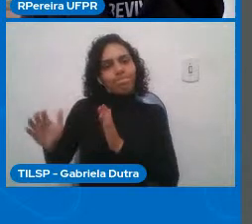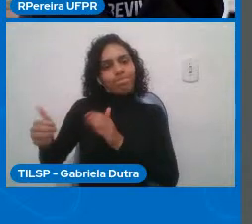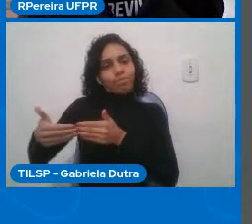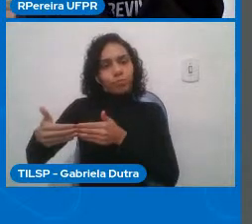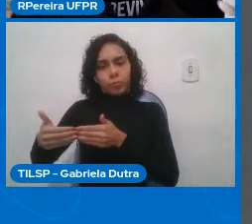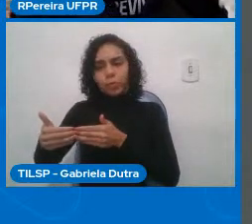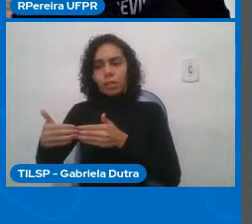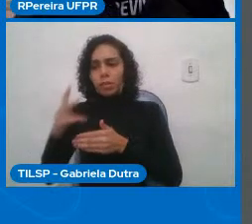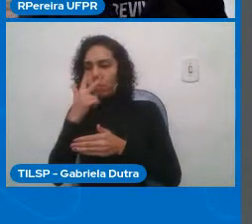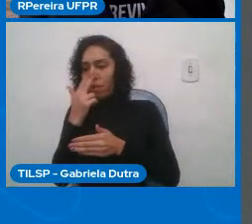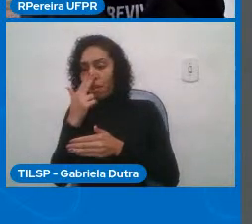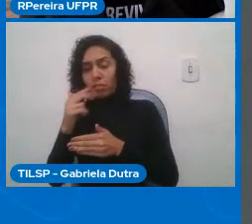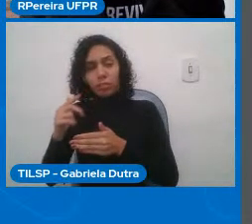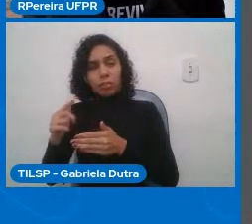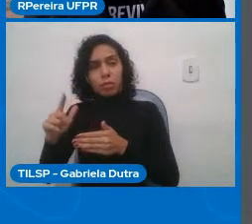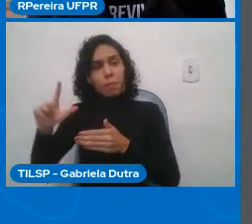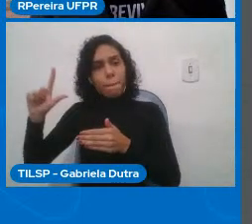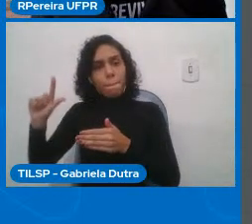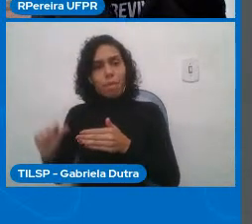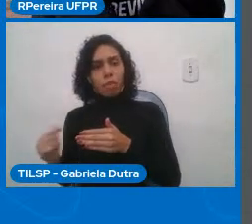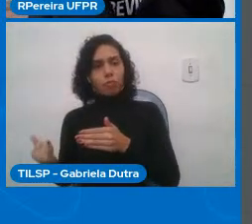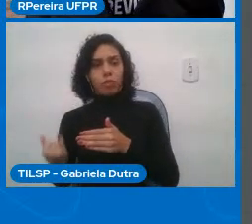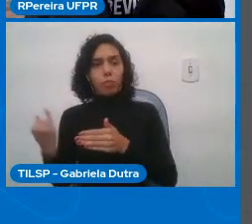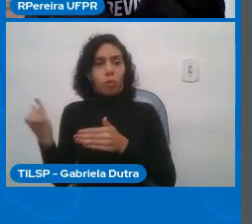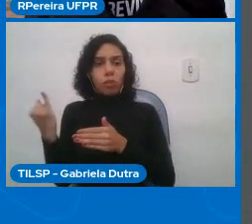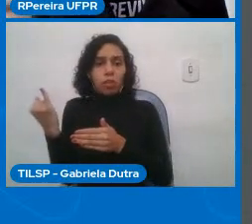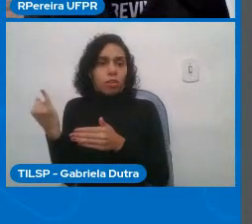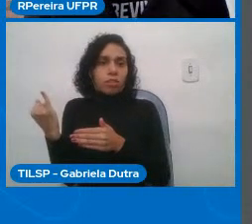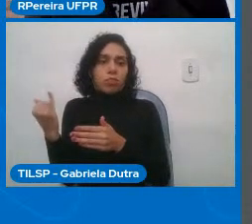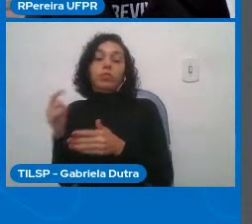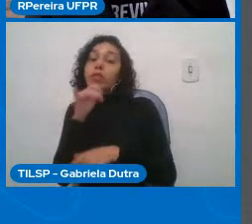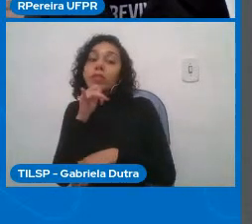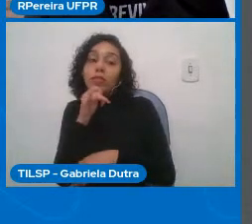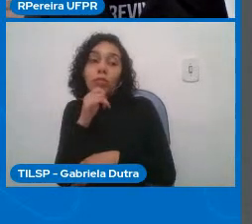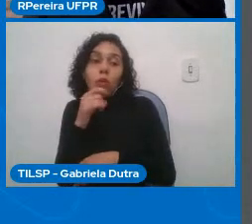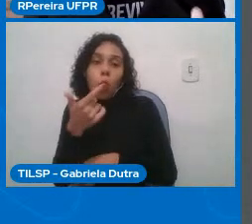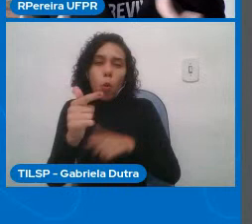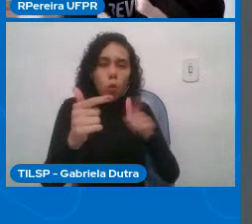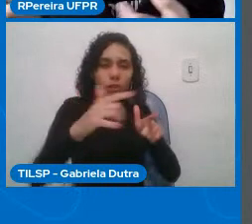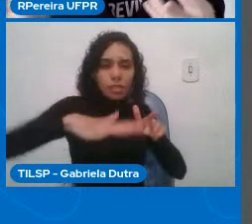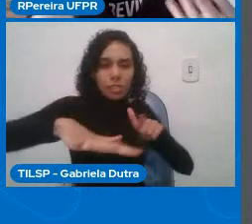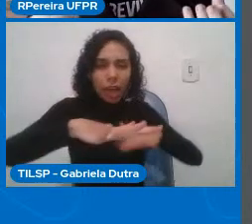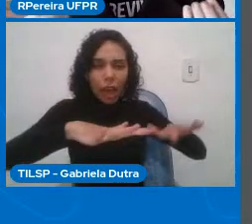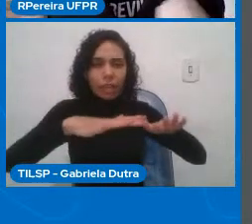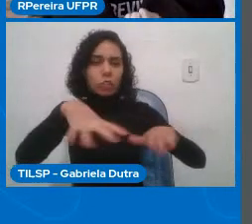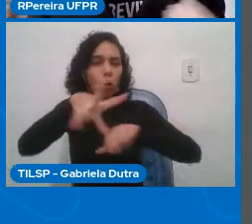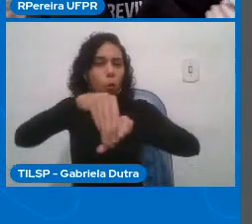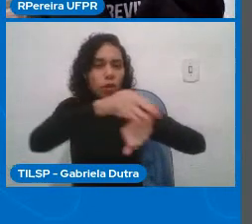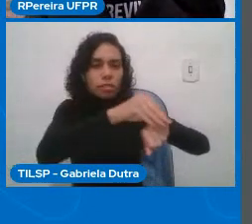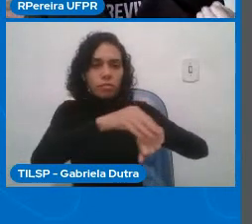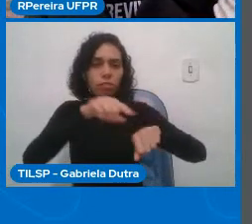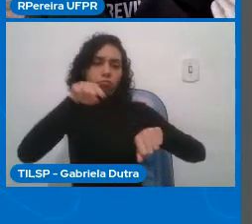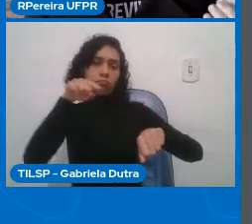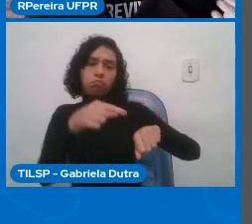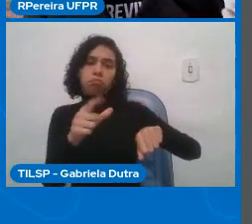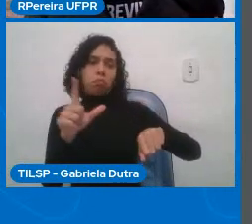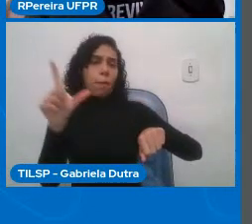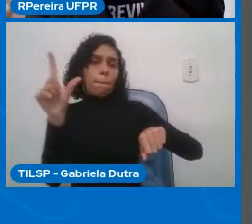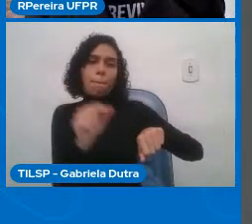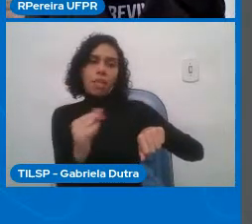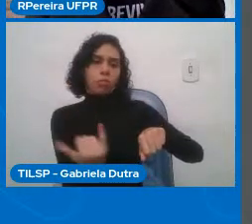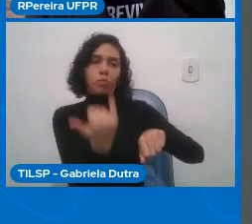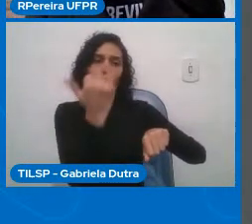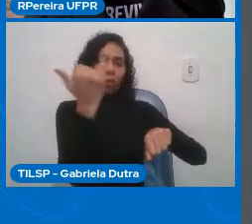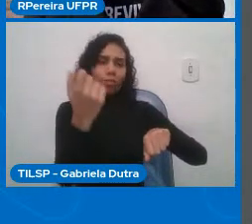ou menos relevante conhecimento das outras áreas e um dos pontos que ele sinaliza é essa falta de nós